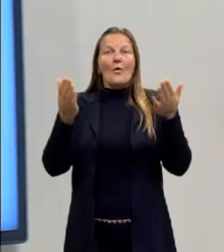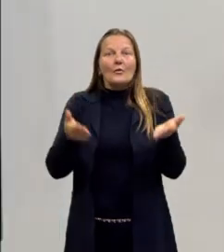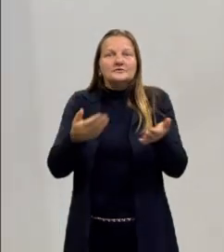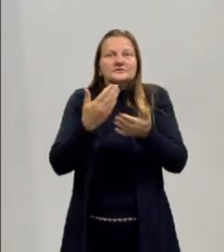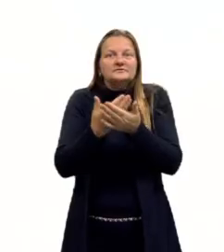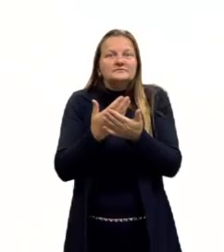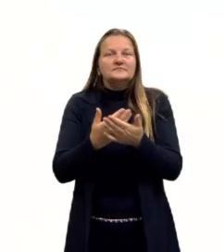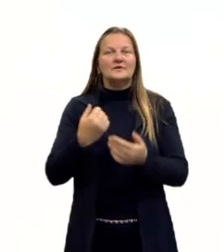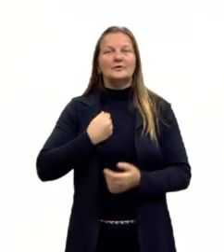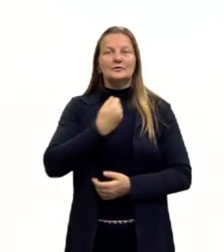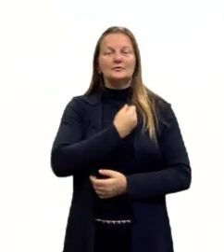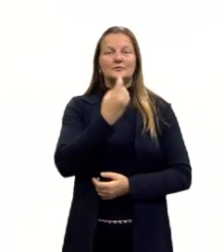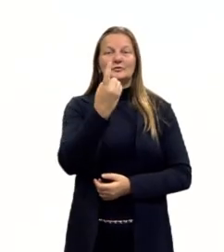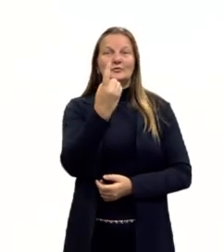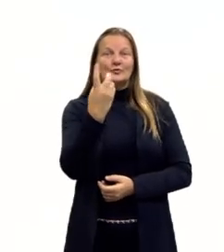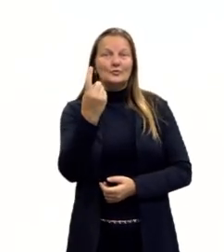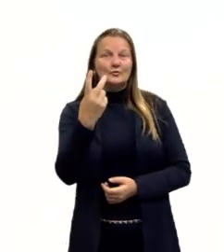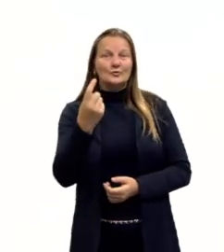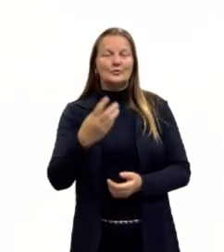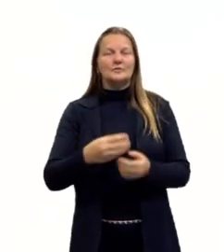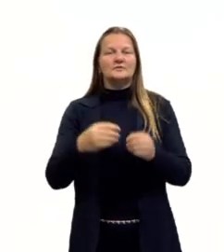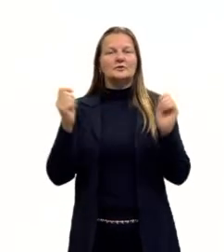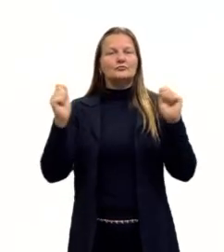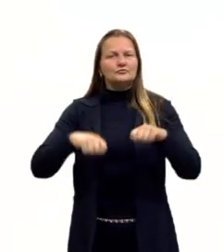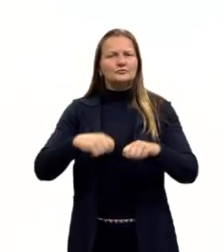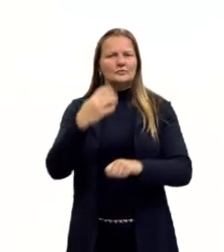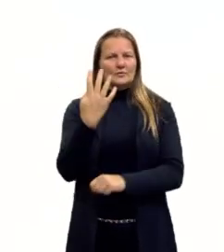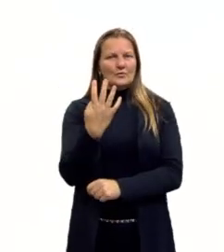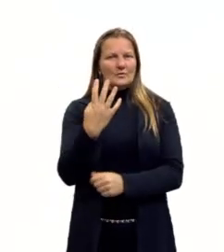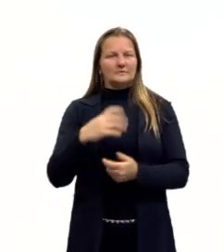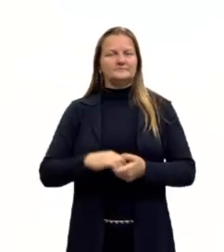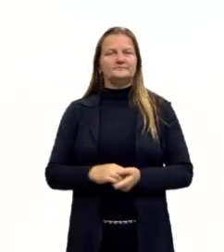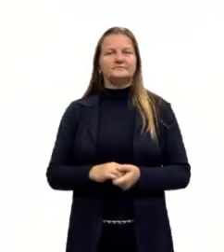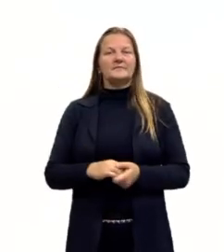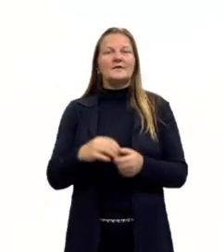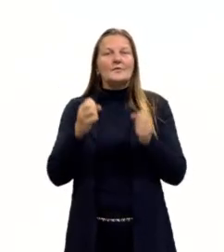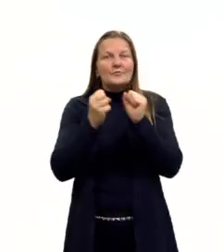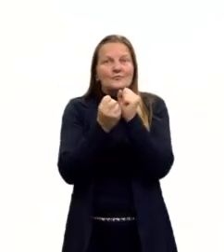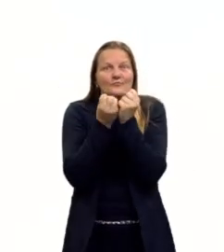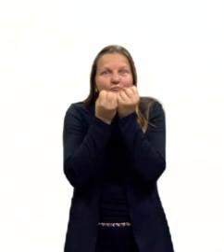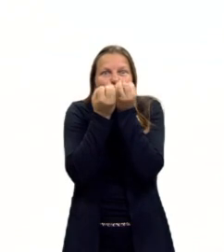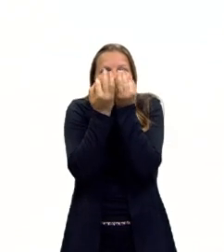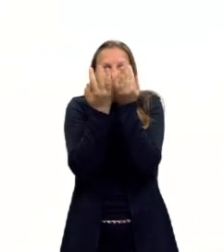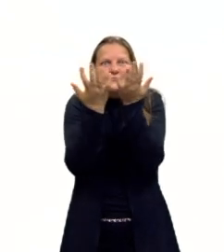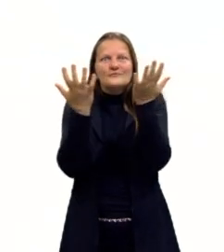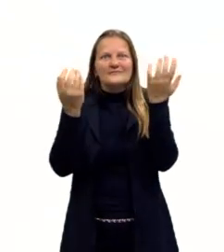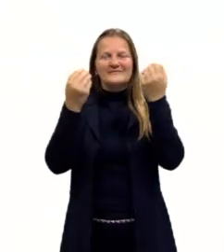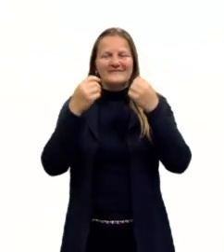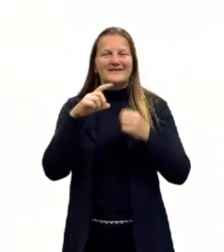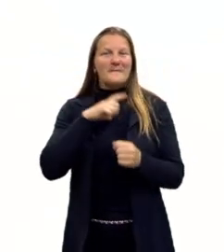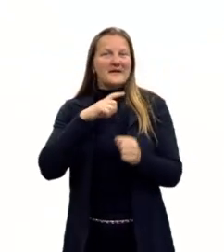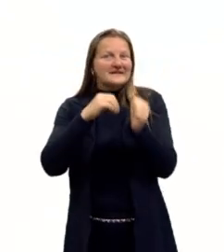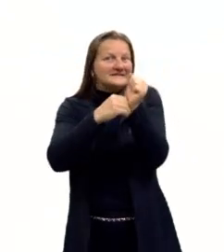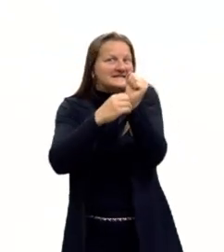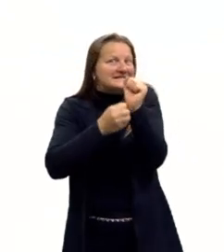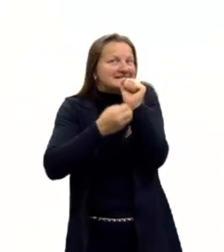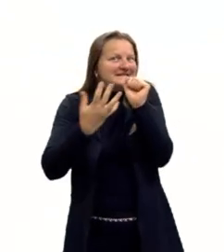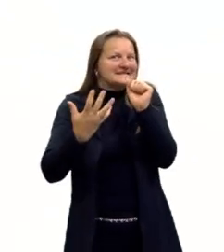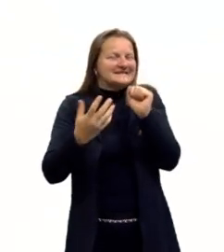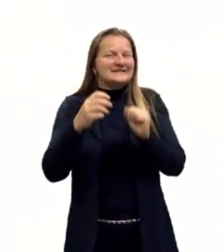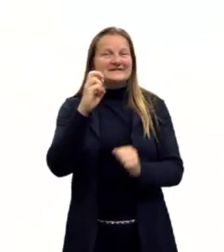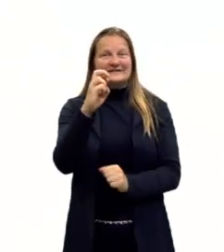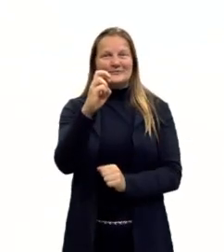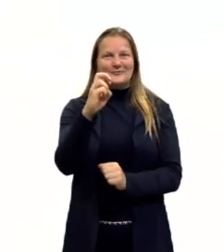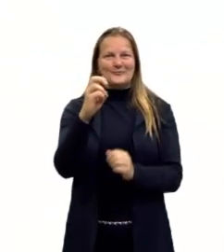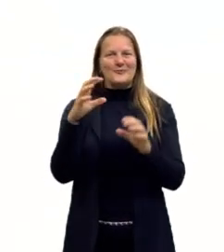nossa aula número 12, na competência 4, para revelar mais um segredo, mais um dos cinco